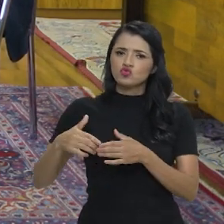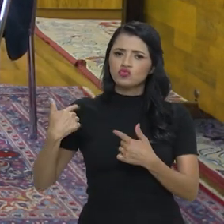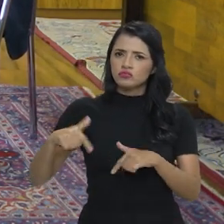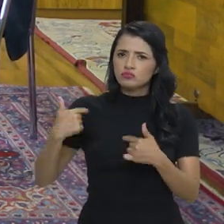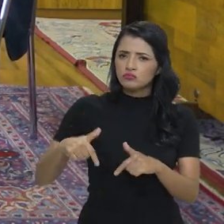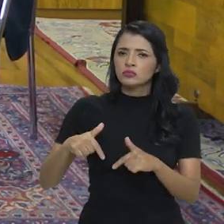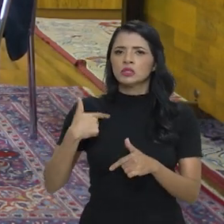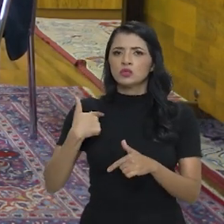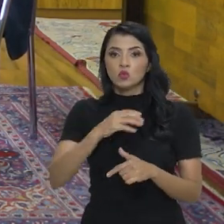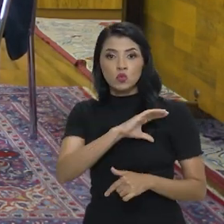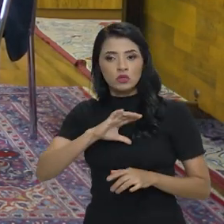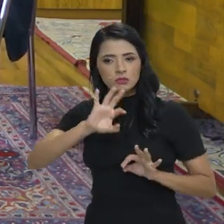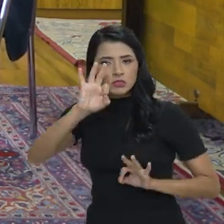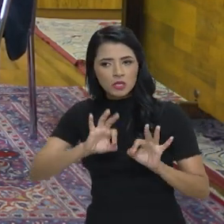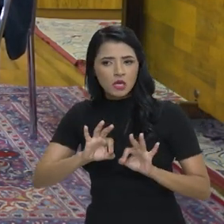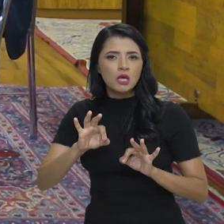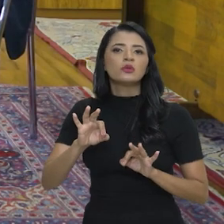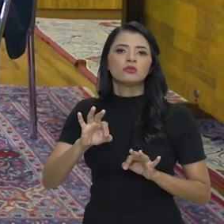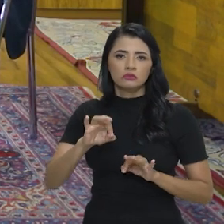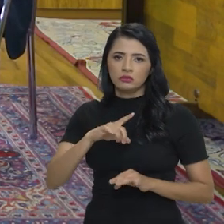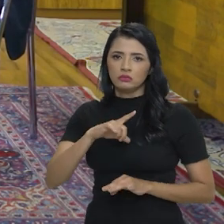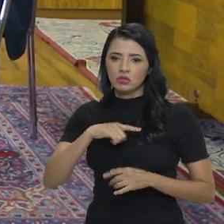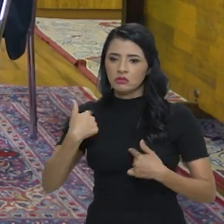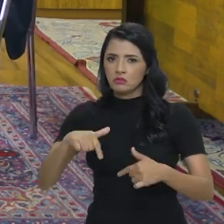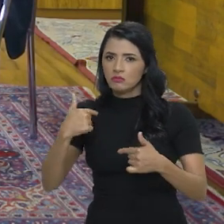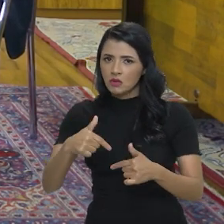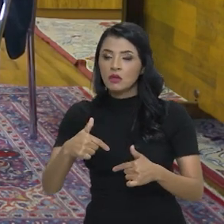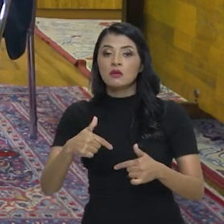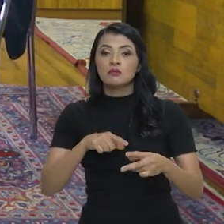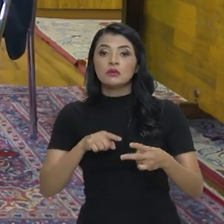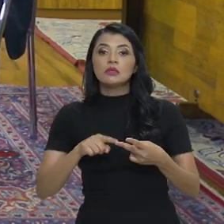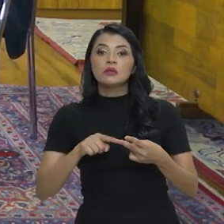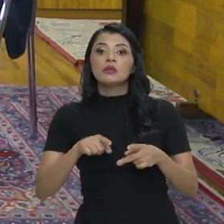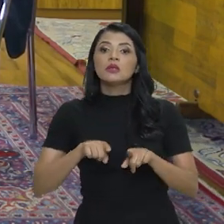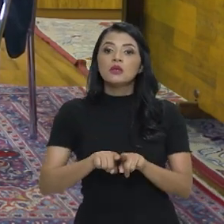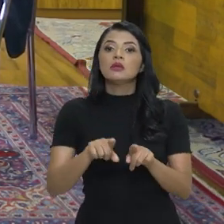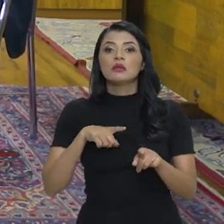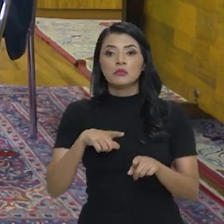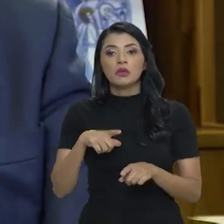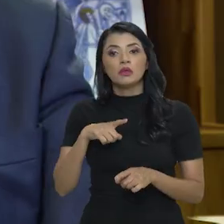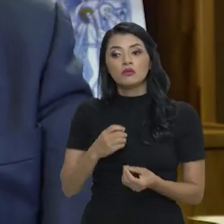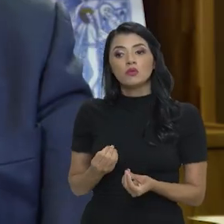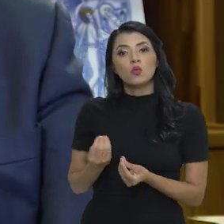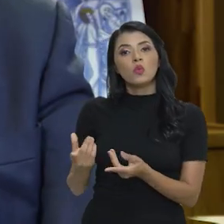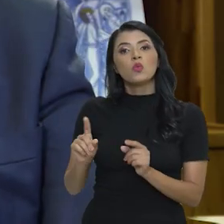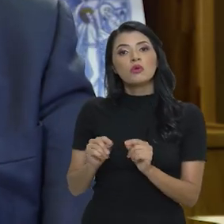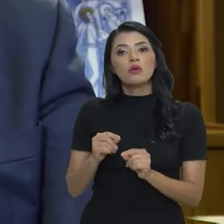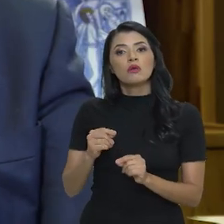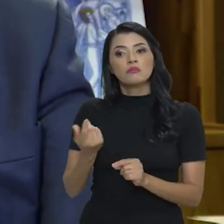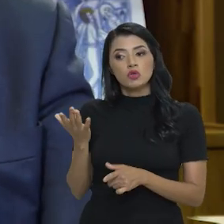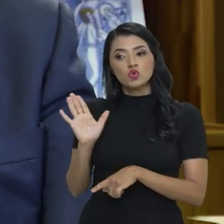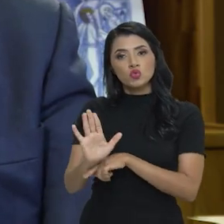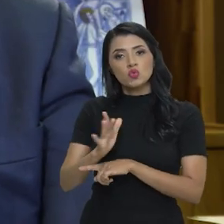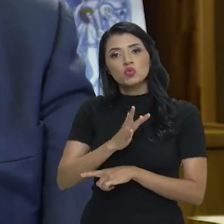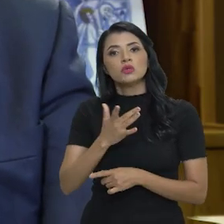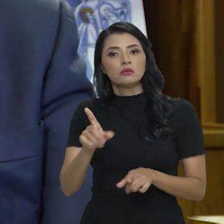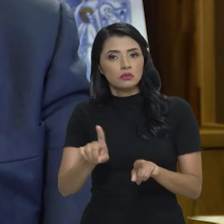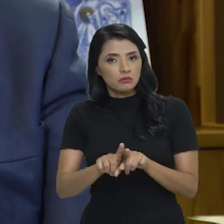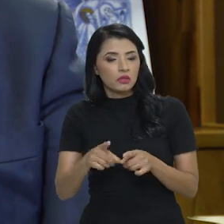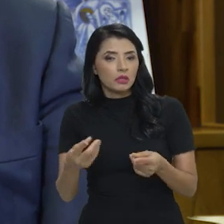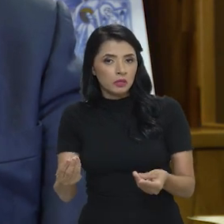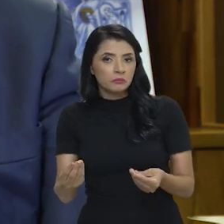conjuntamente, de forma coordenada, ao mesmo tempo oferecendo, do outro lado, a mão